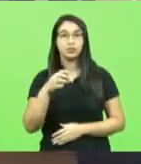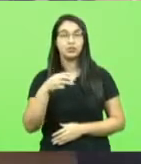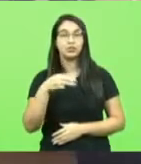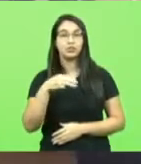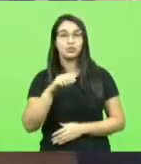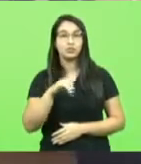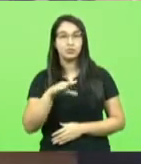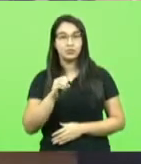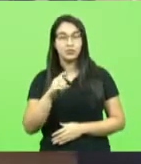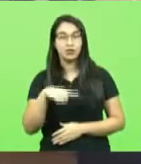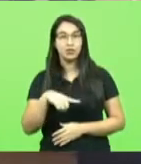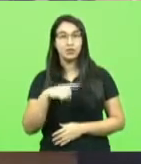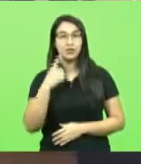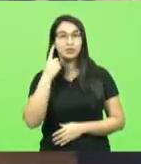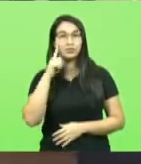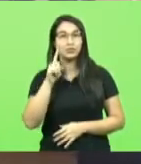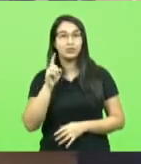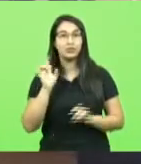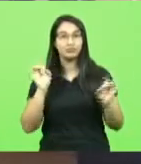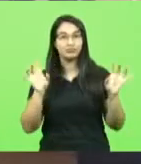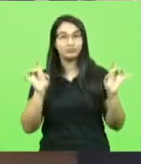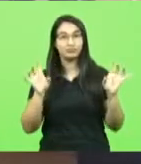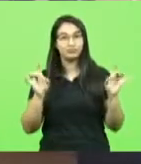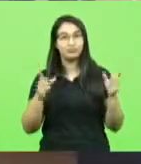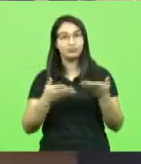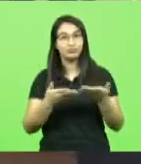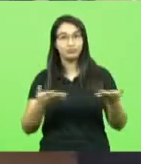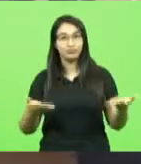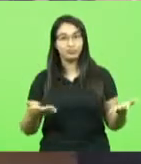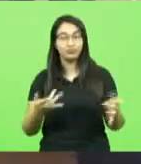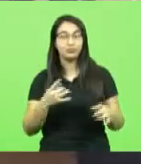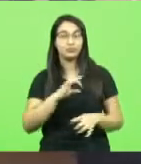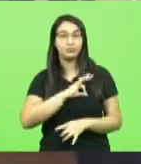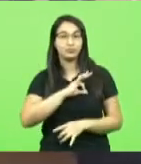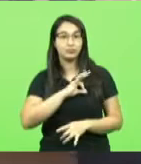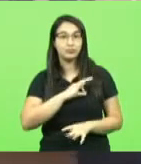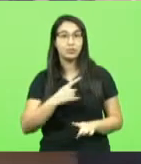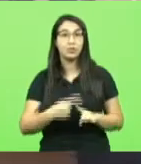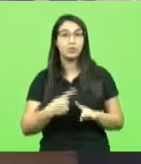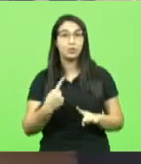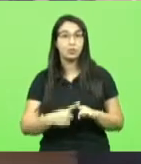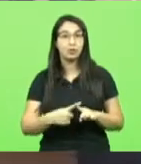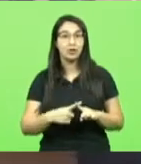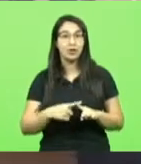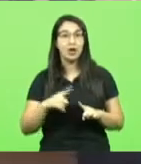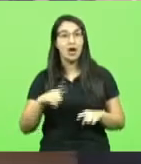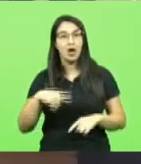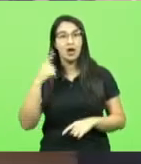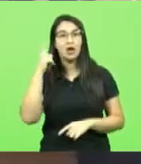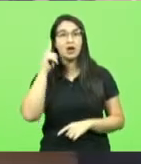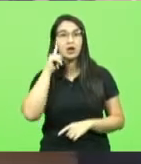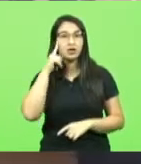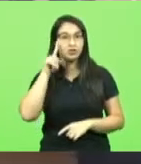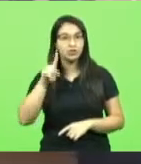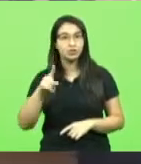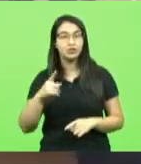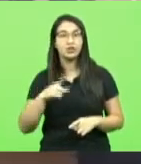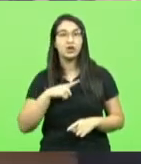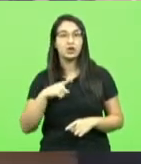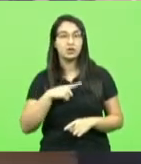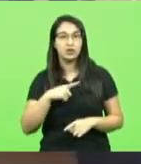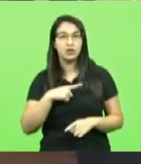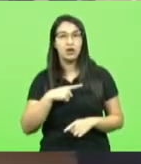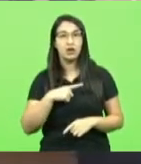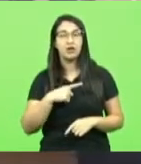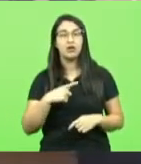militares, porque é no dia 5 de maio que saem as condecorações e também é